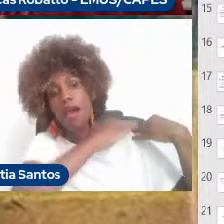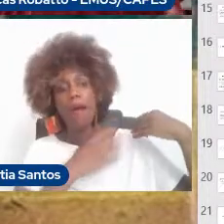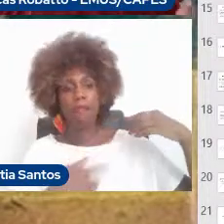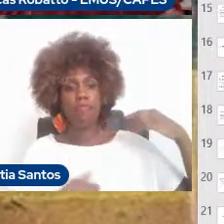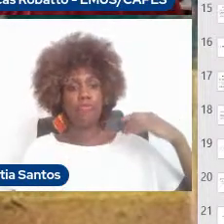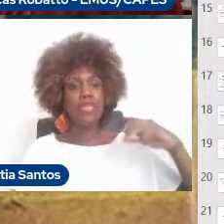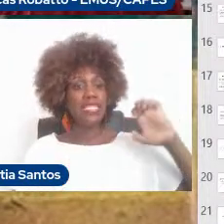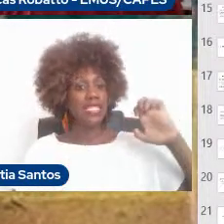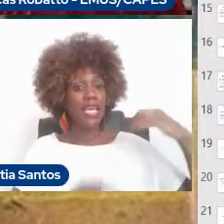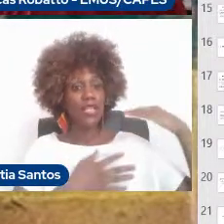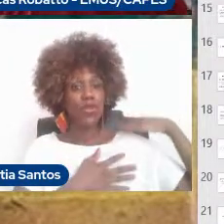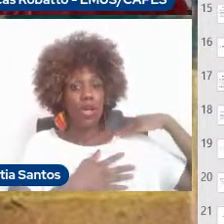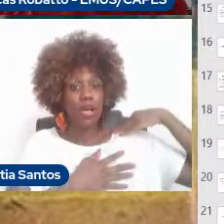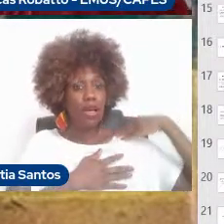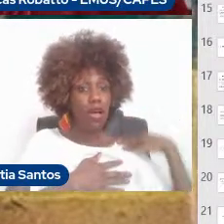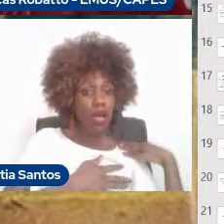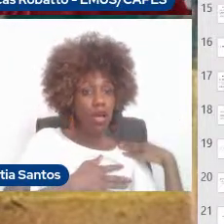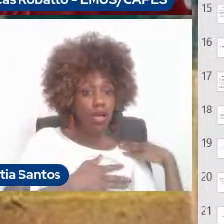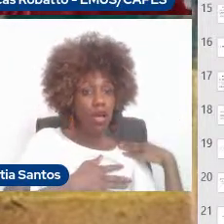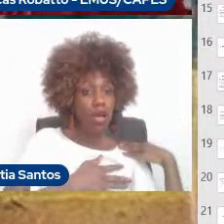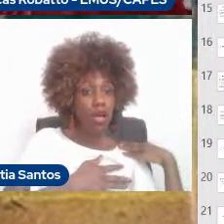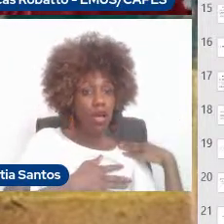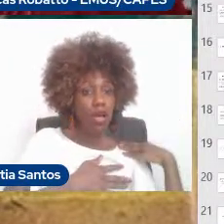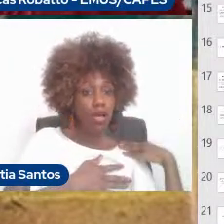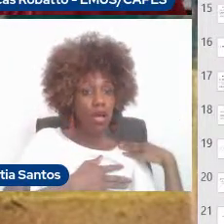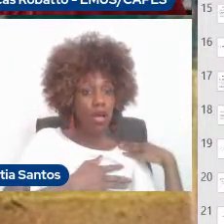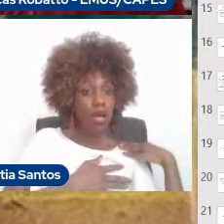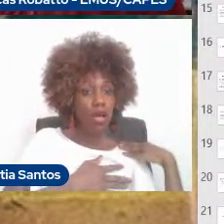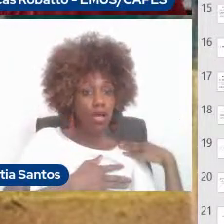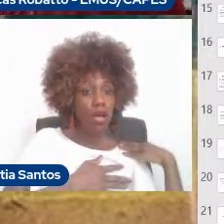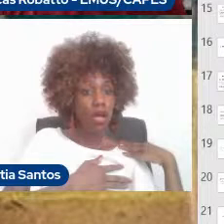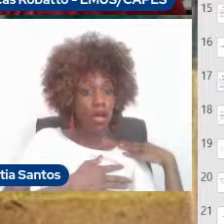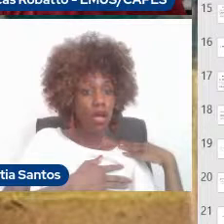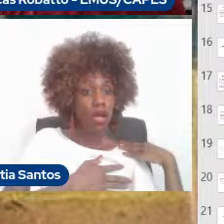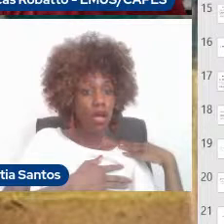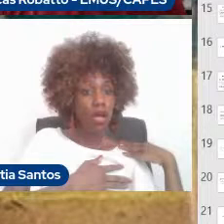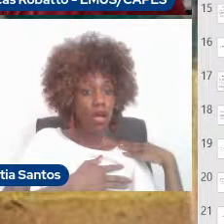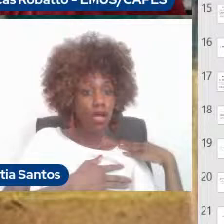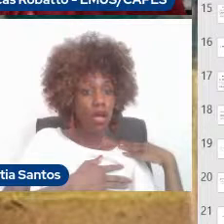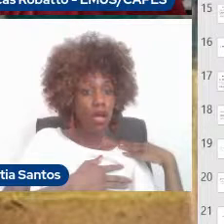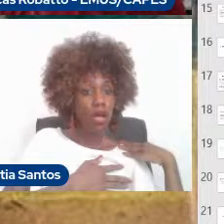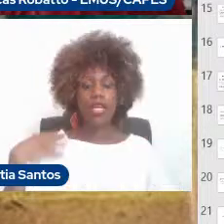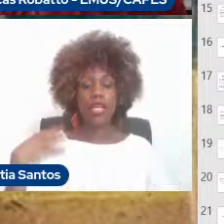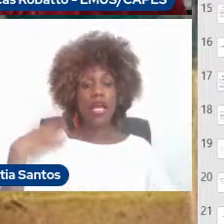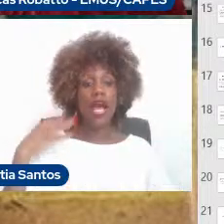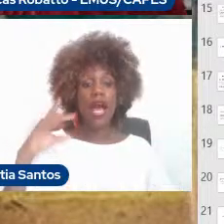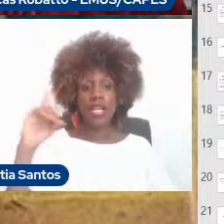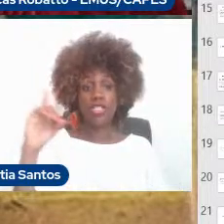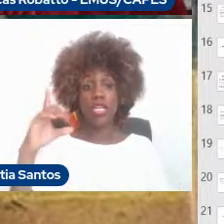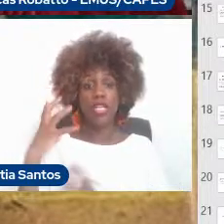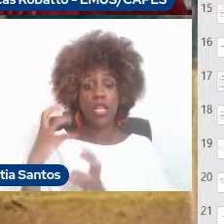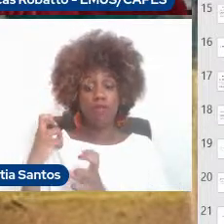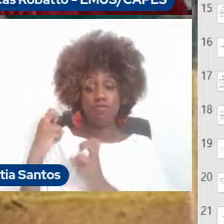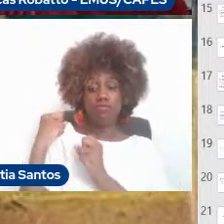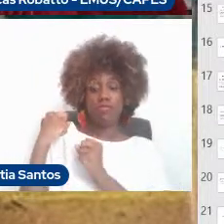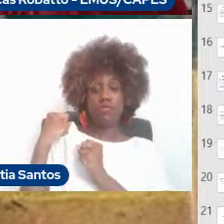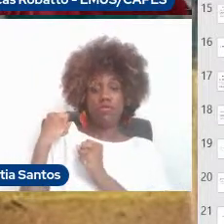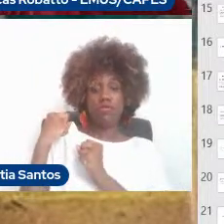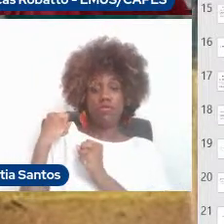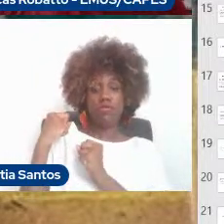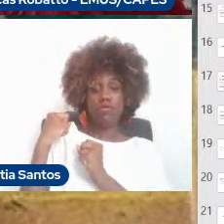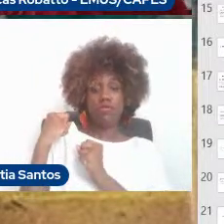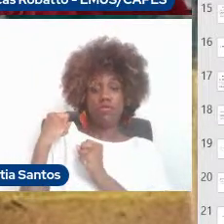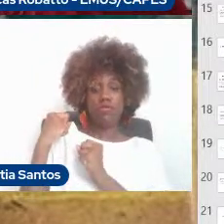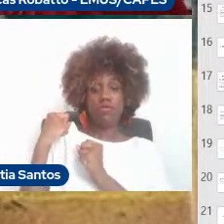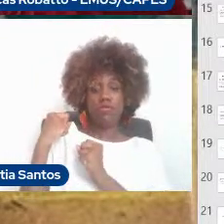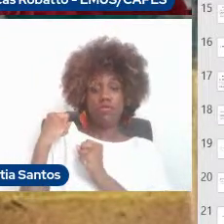a não ter força para baixar. a escápula direita passa a ser super contraída e encurtada, toda a